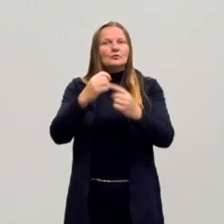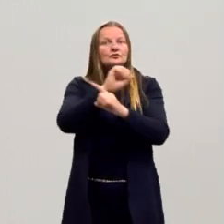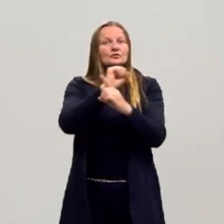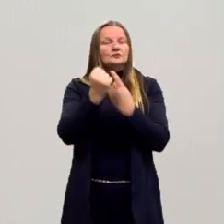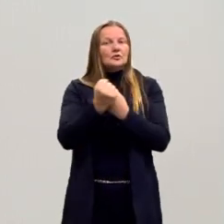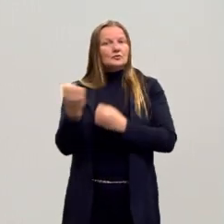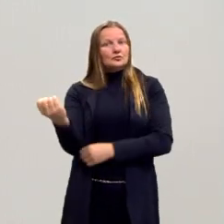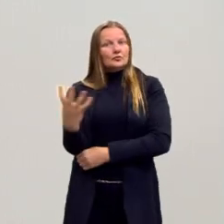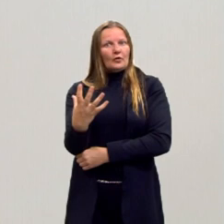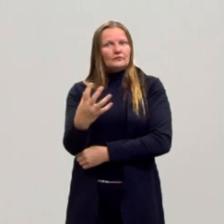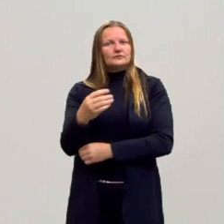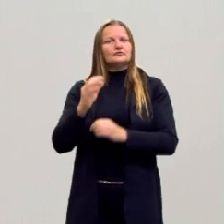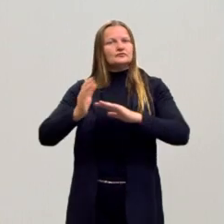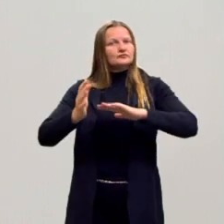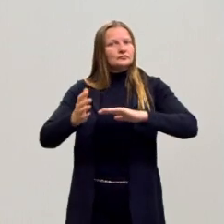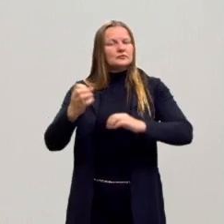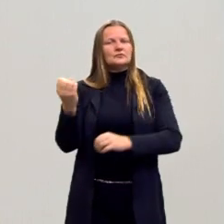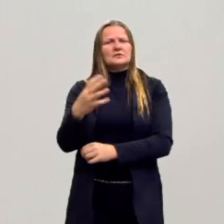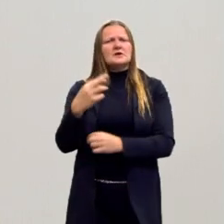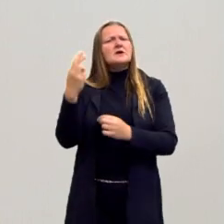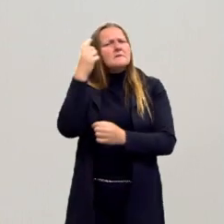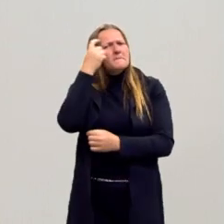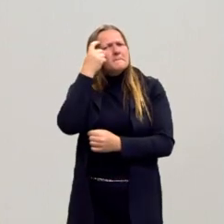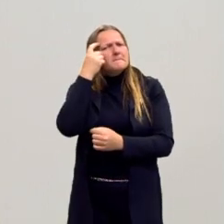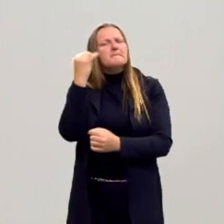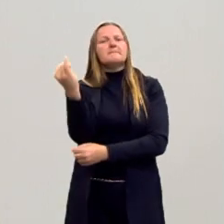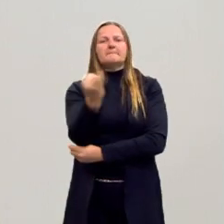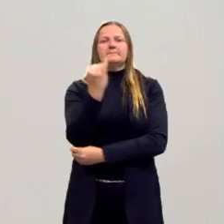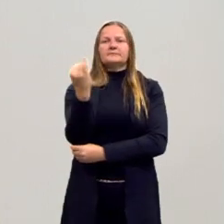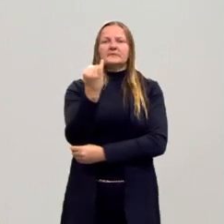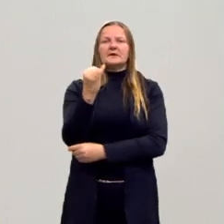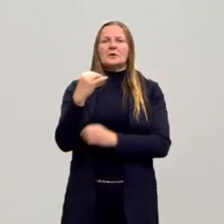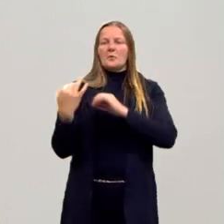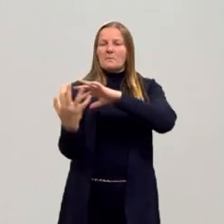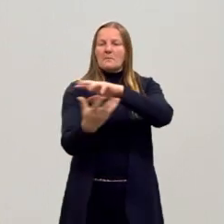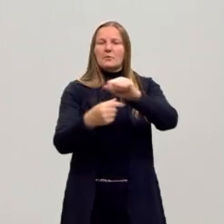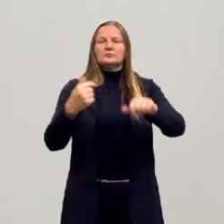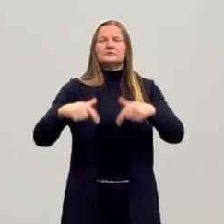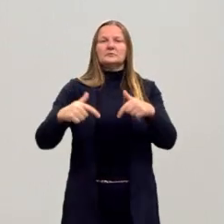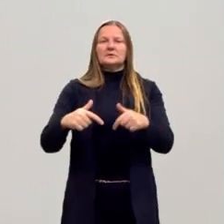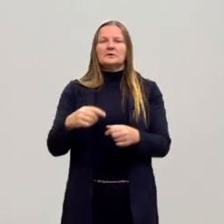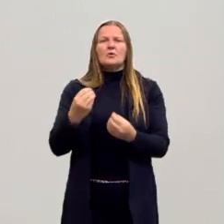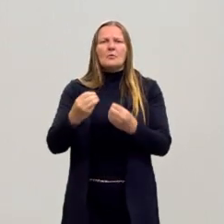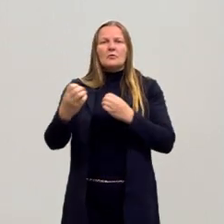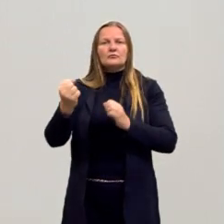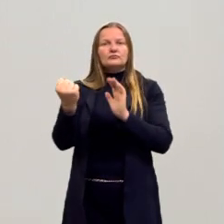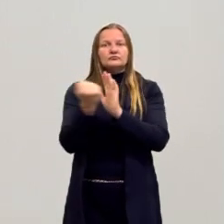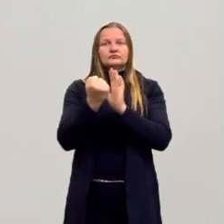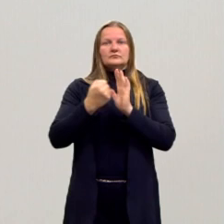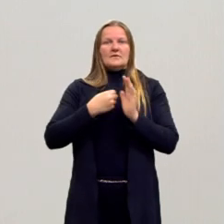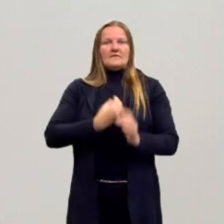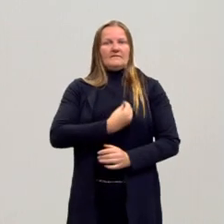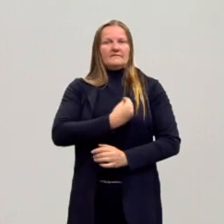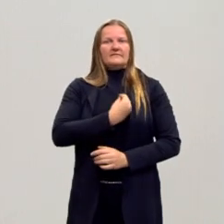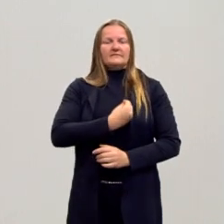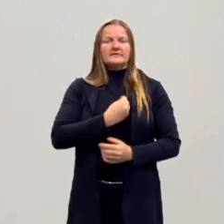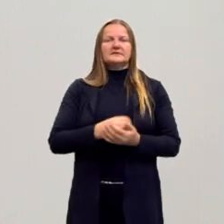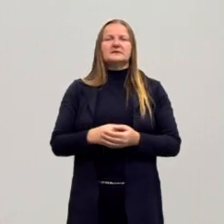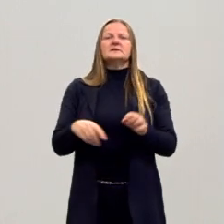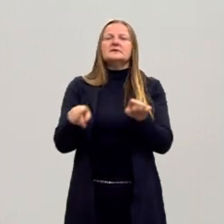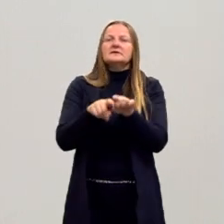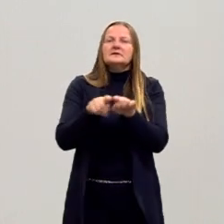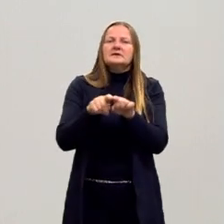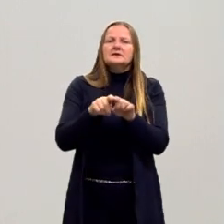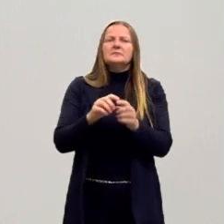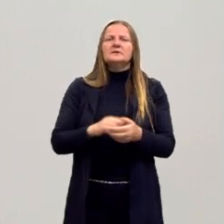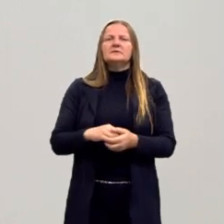contemporâneos que têm reflexões importantes para a gente pensar o mundo do trabalho, como ele afeta a nossa vida. A própria questão